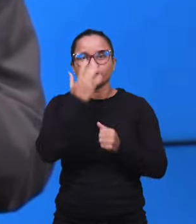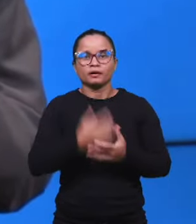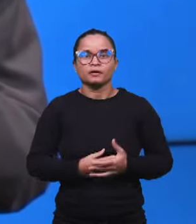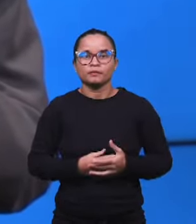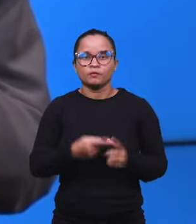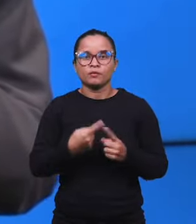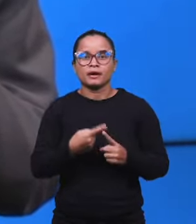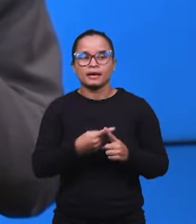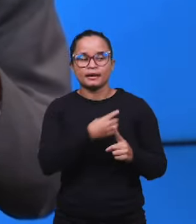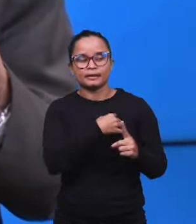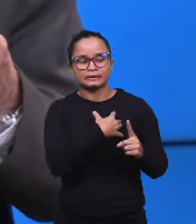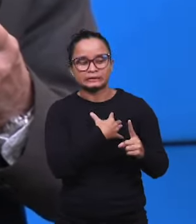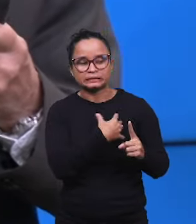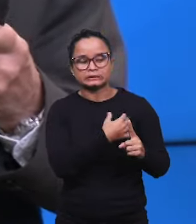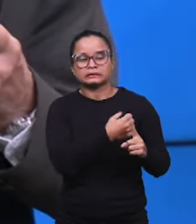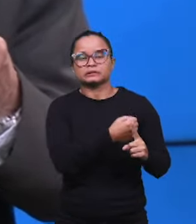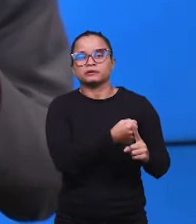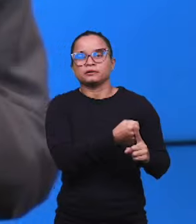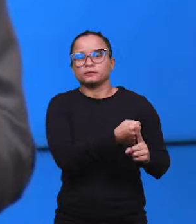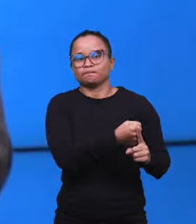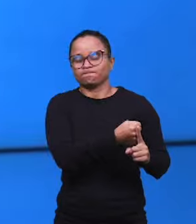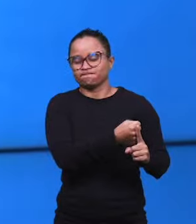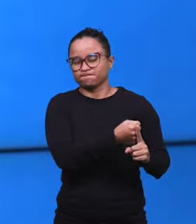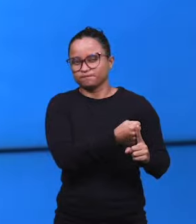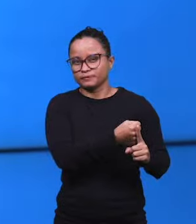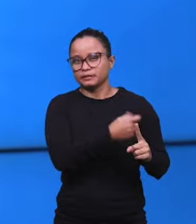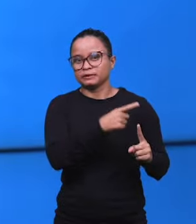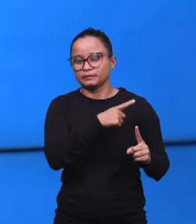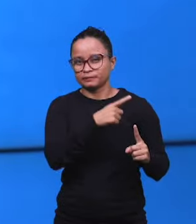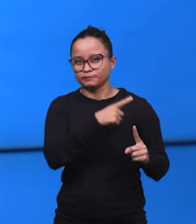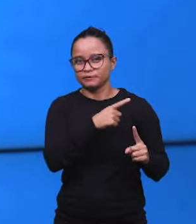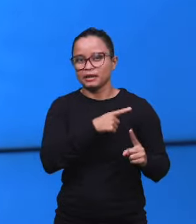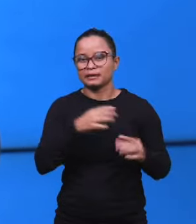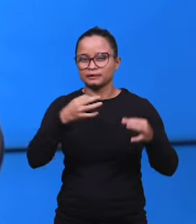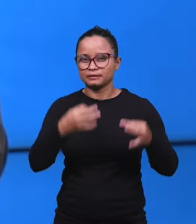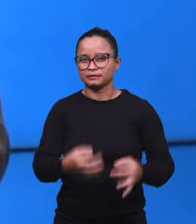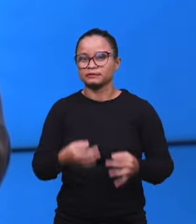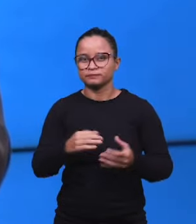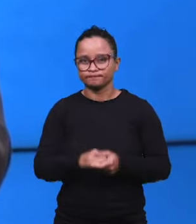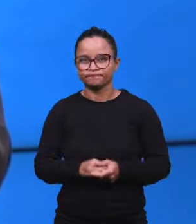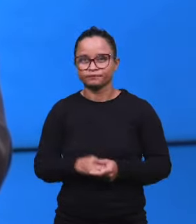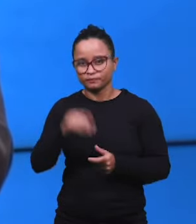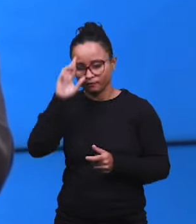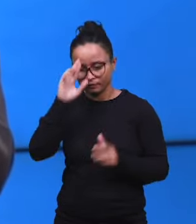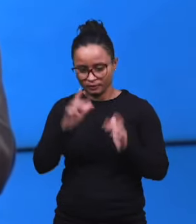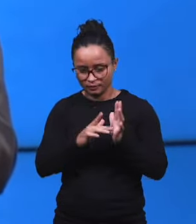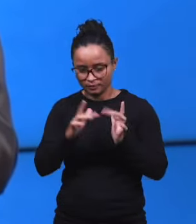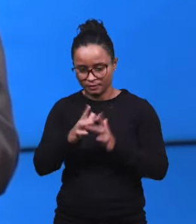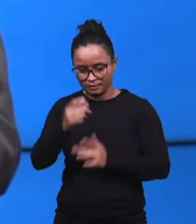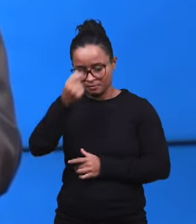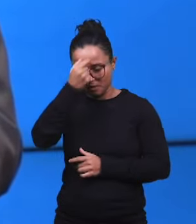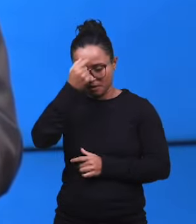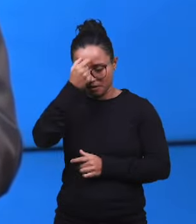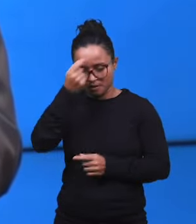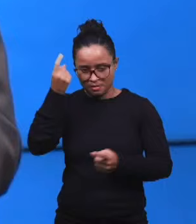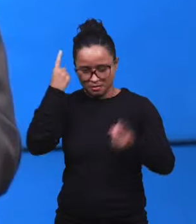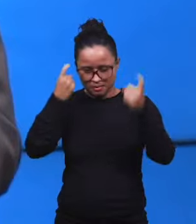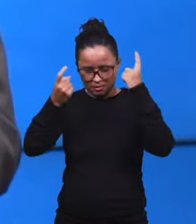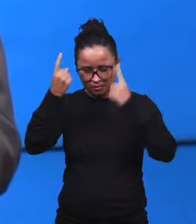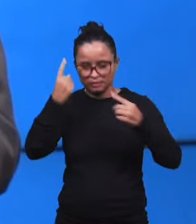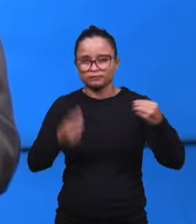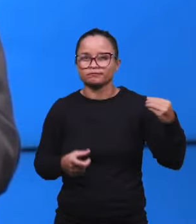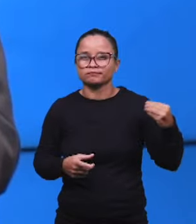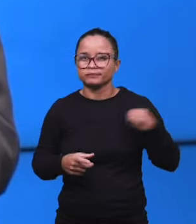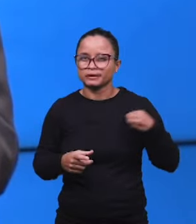o peso que estava sobre o Senhor Jesus, né? Era exatamente ali a sua mente, preocupada com o